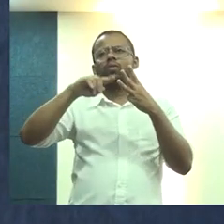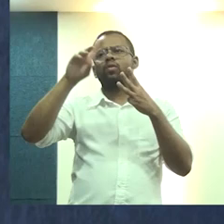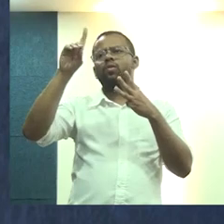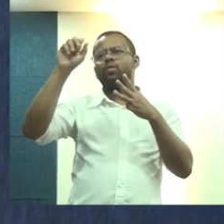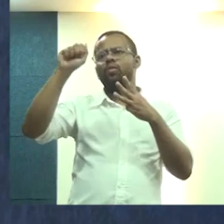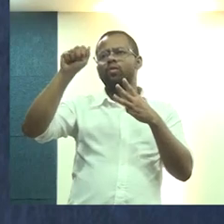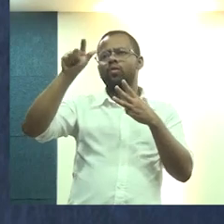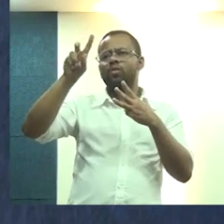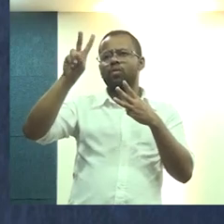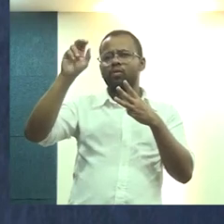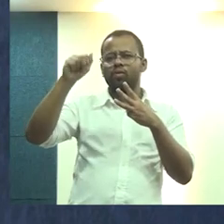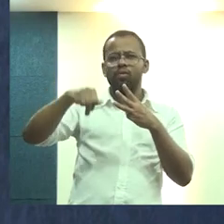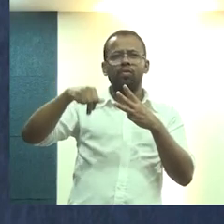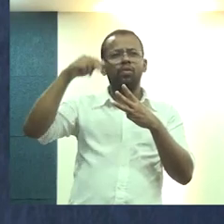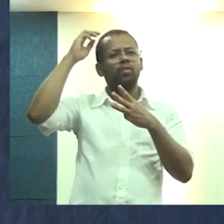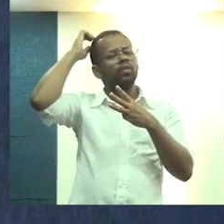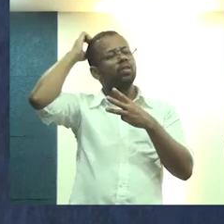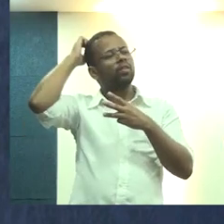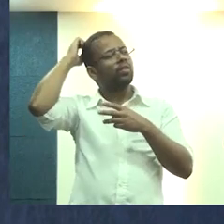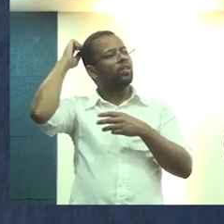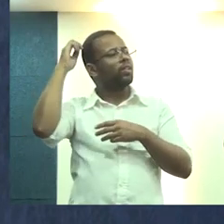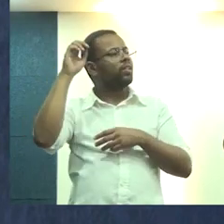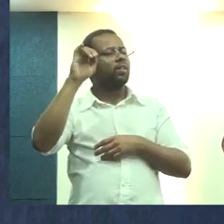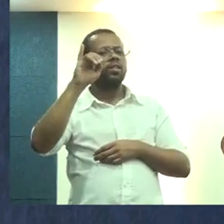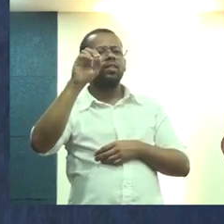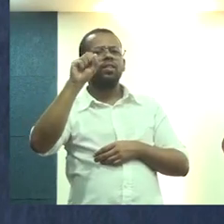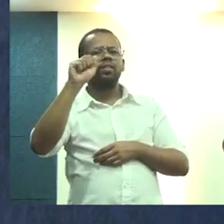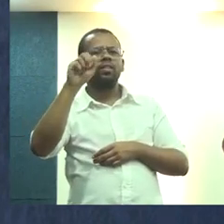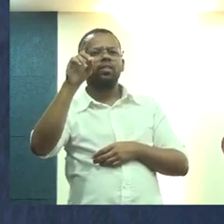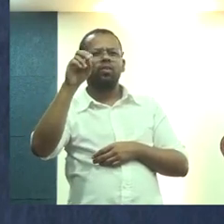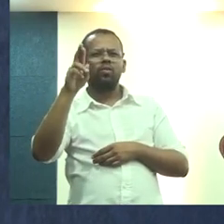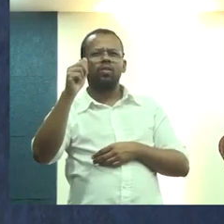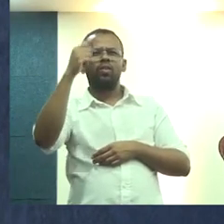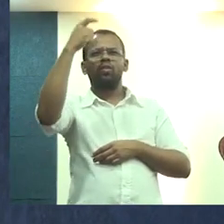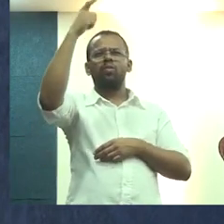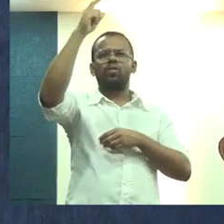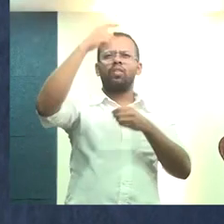Dalva, e Isadora, Isadora, a gente sabe que você está lá, mas você é daqui,